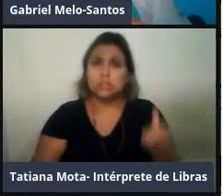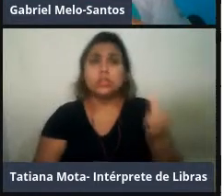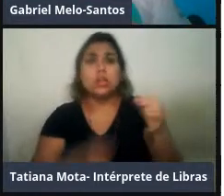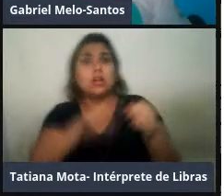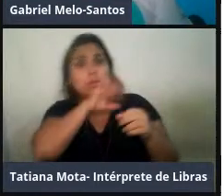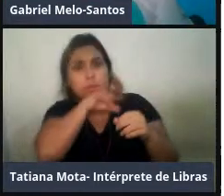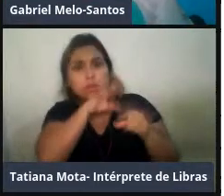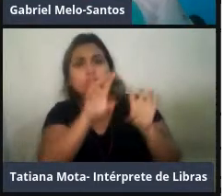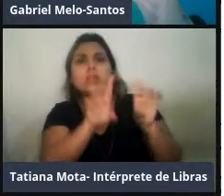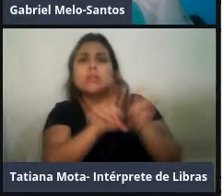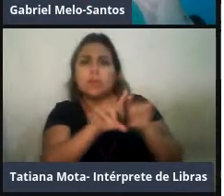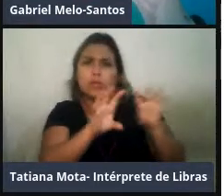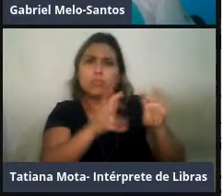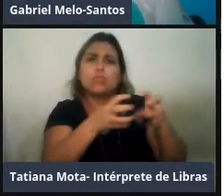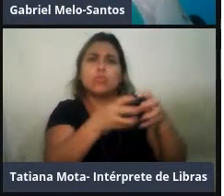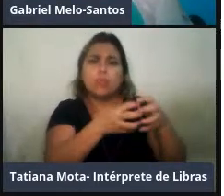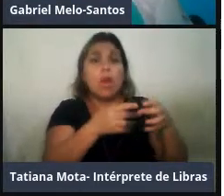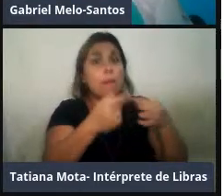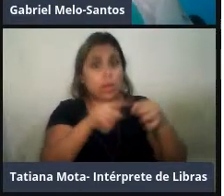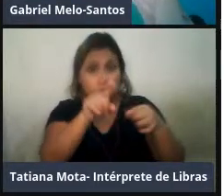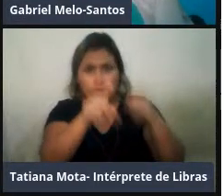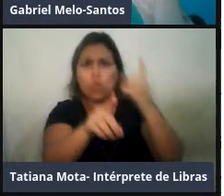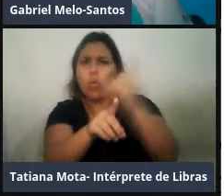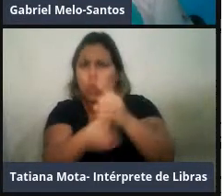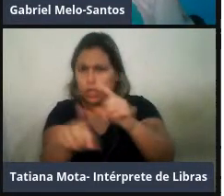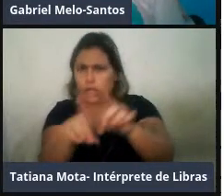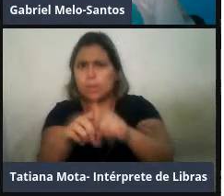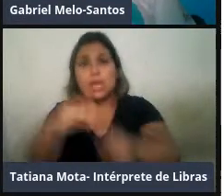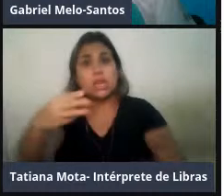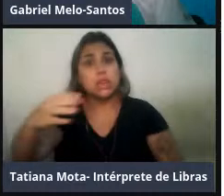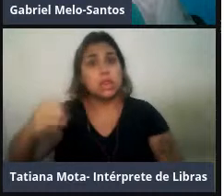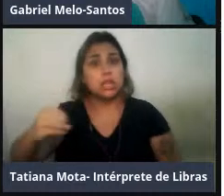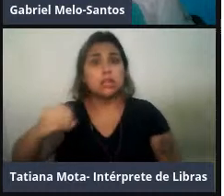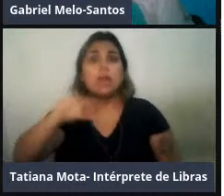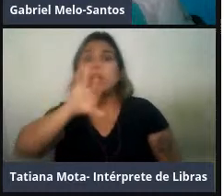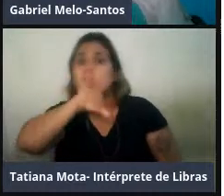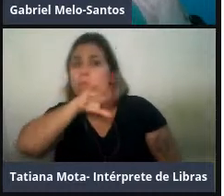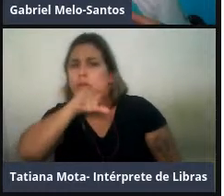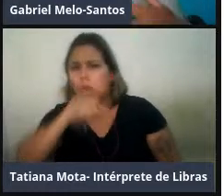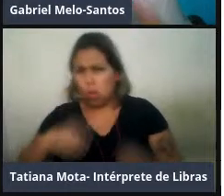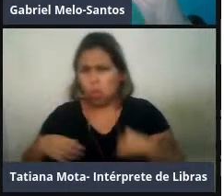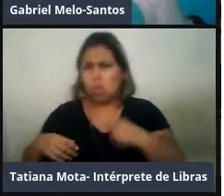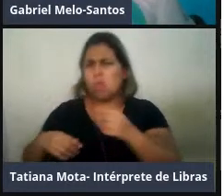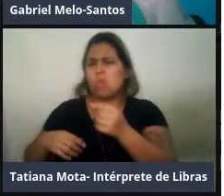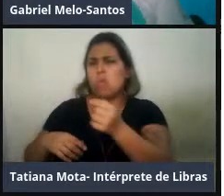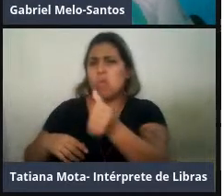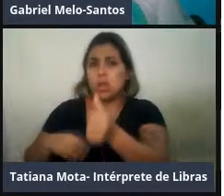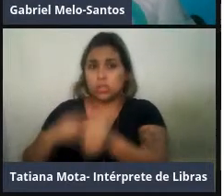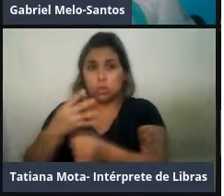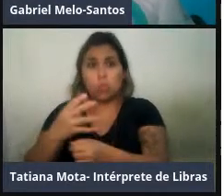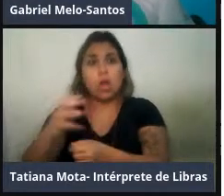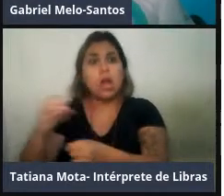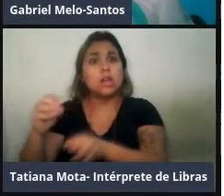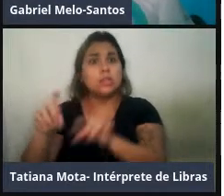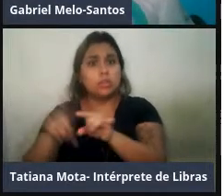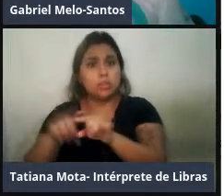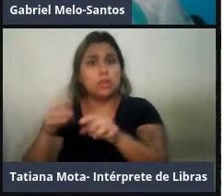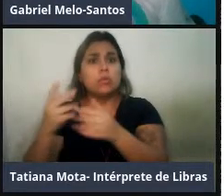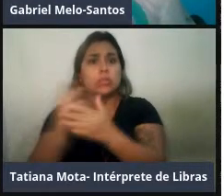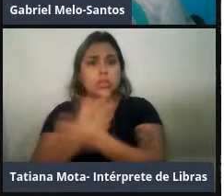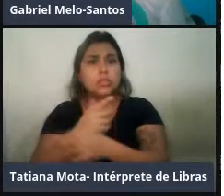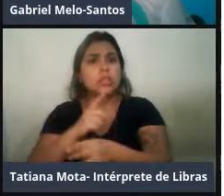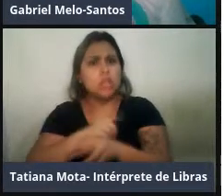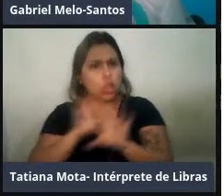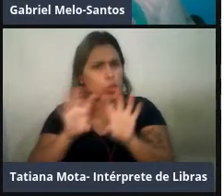achar grupos de até 30 animais, eu tive a oportunidade de até quase 40, onde o rio é bem largo, assim, eles formam grupos grandes,